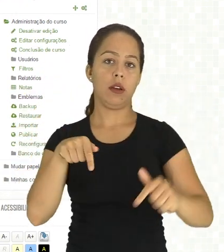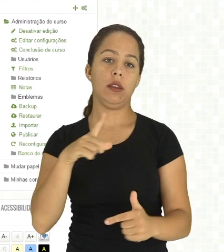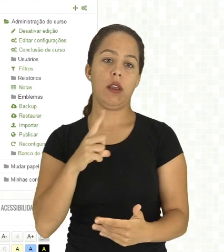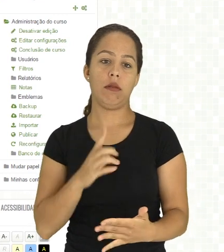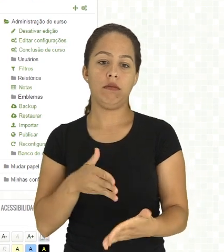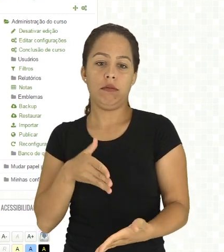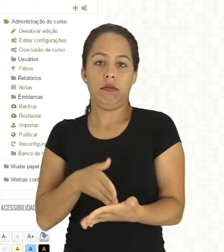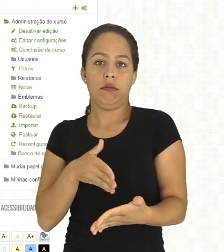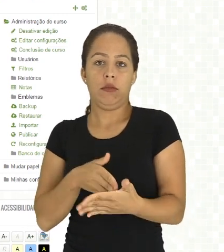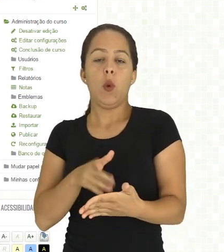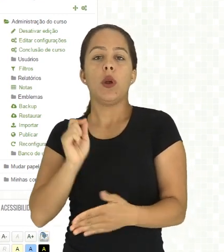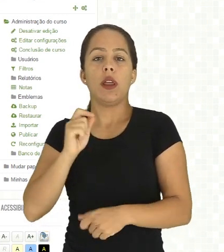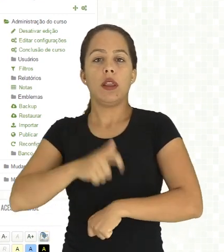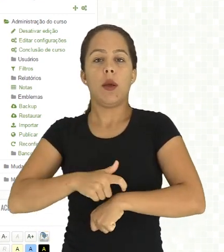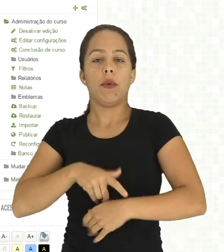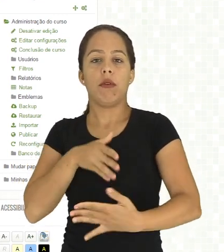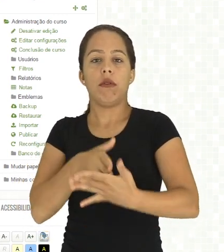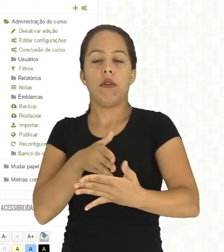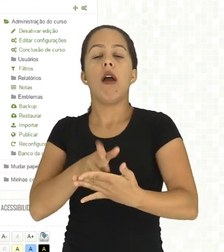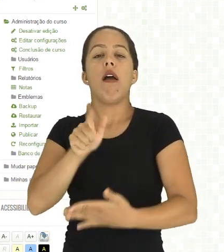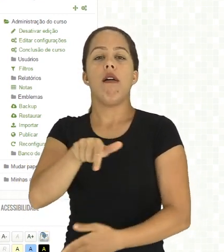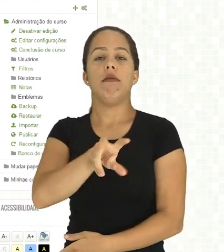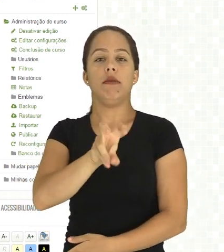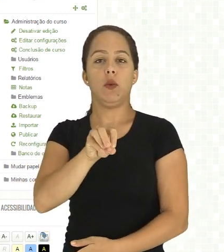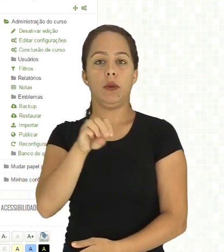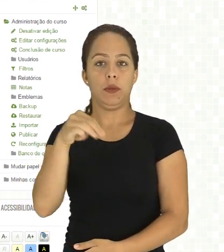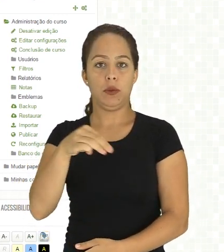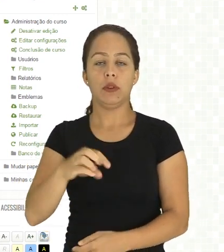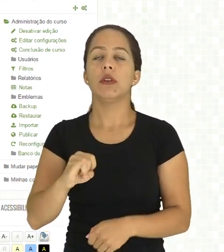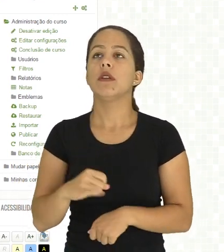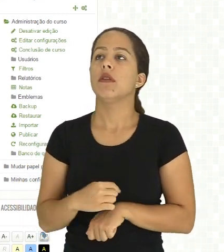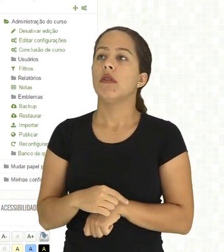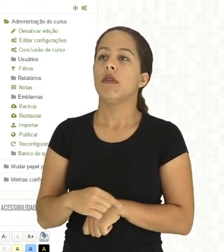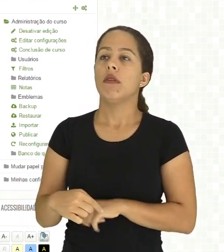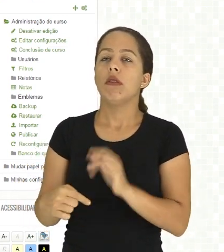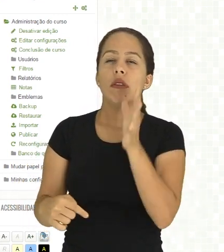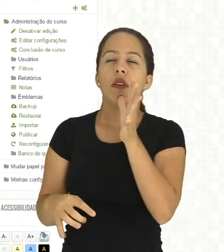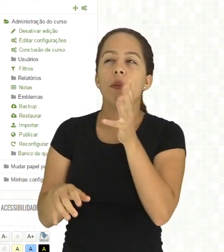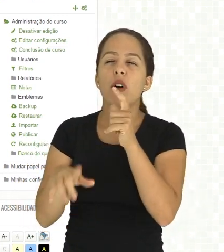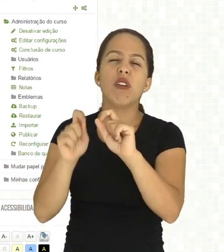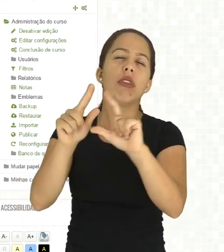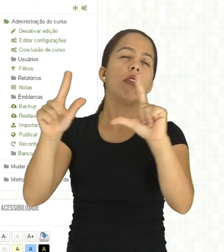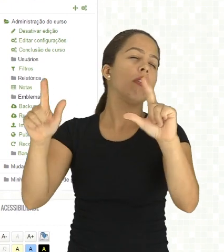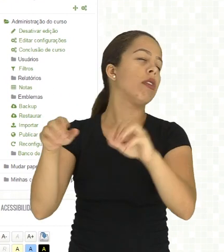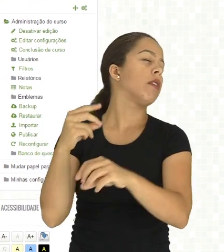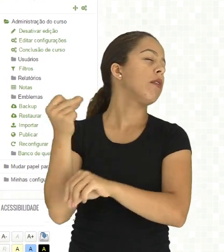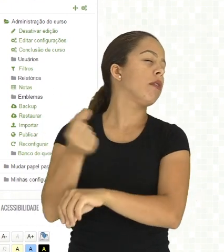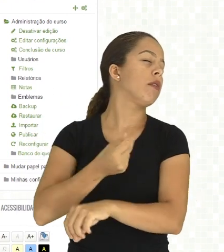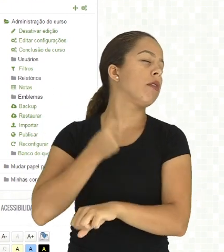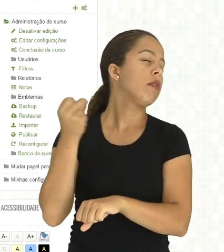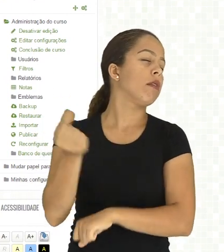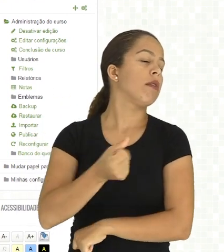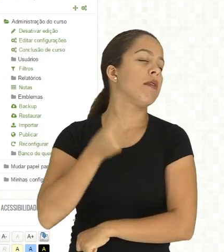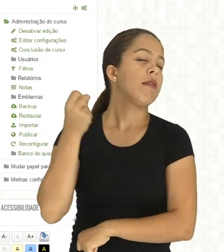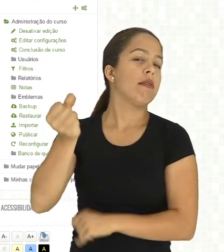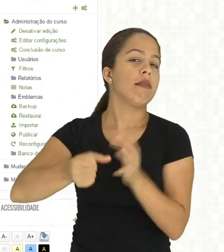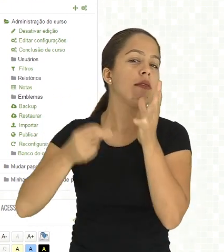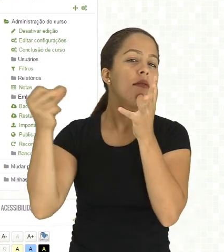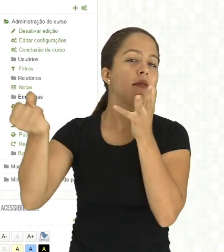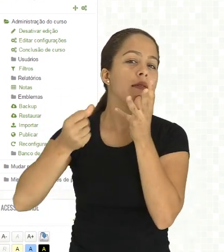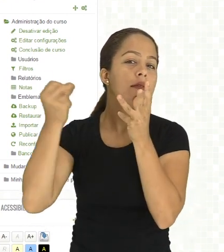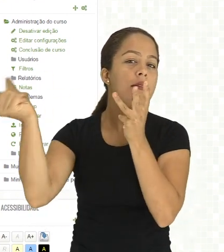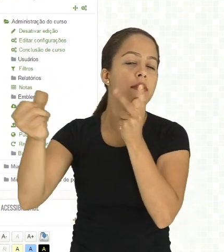o questionário, ele tem 50 minutos para realizar esse questionário. Caso, ao final de 50 minutos, o aluno não tenha